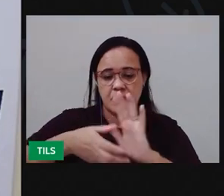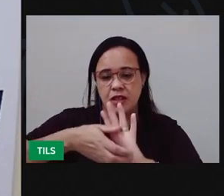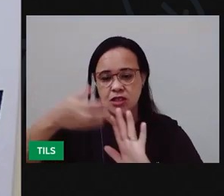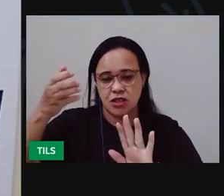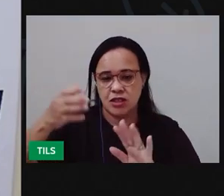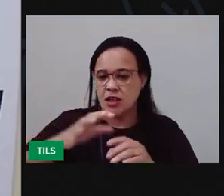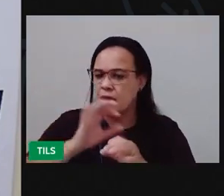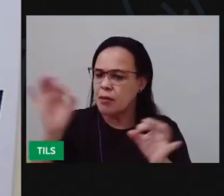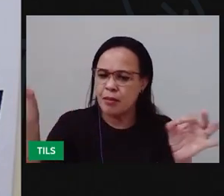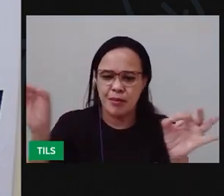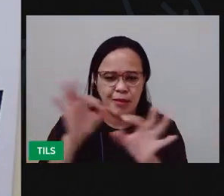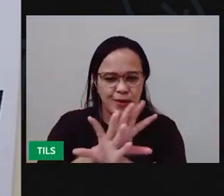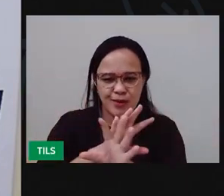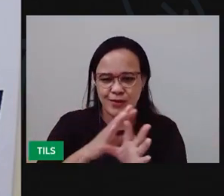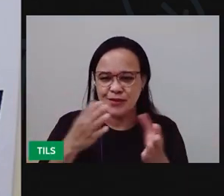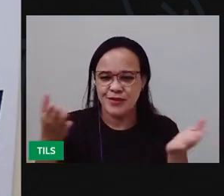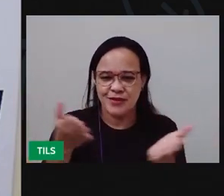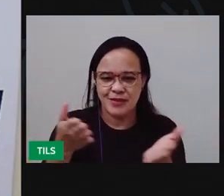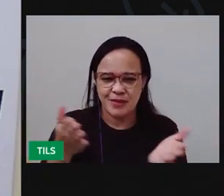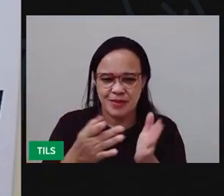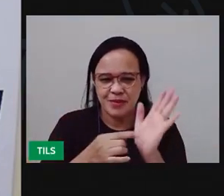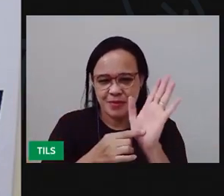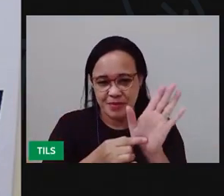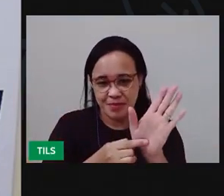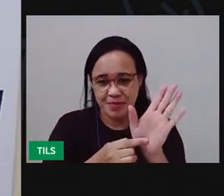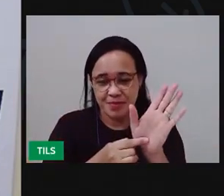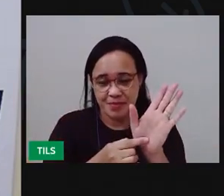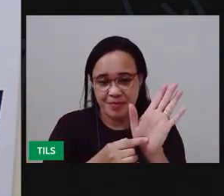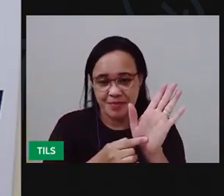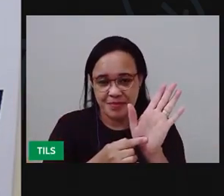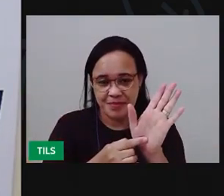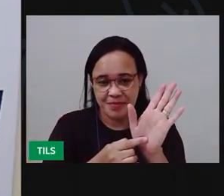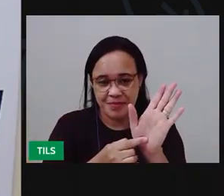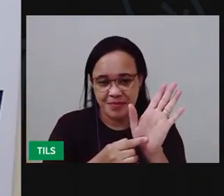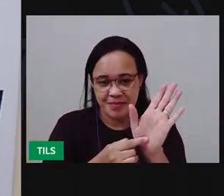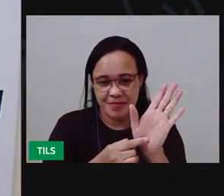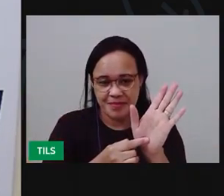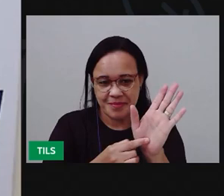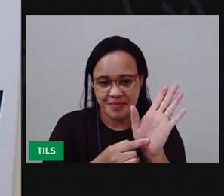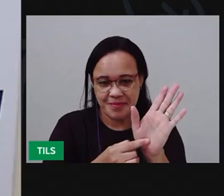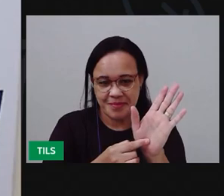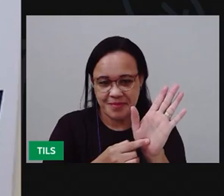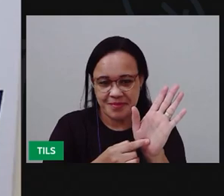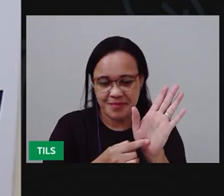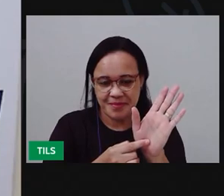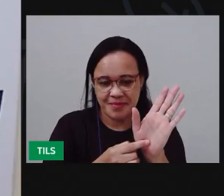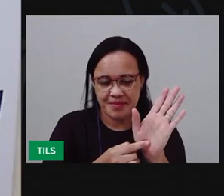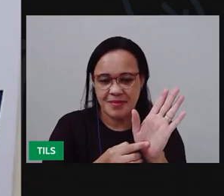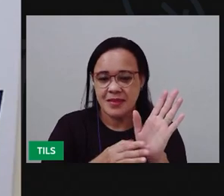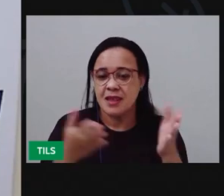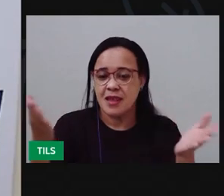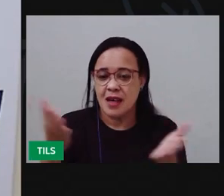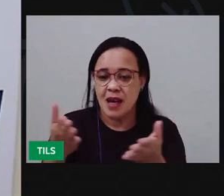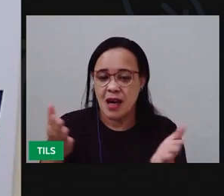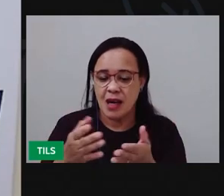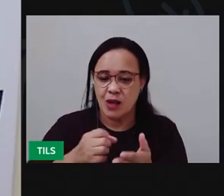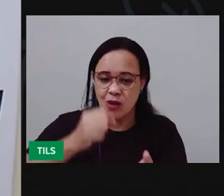Pronto. Agora, tá assim, ó. Vamos agora fazer a impressão aqui.